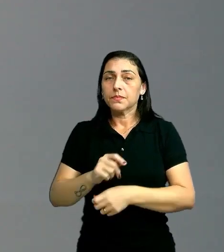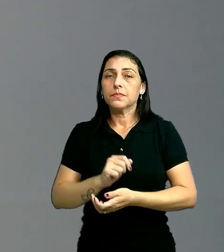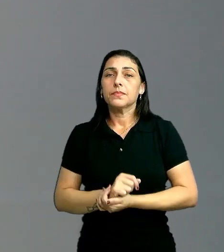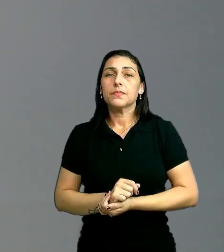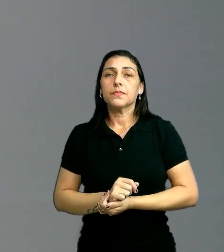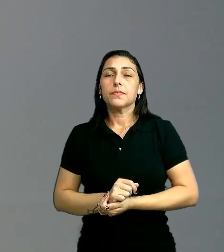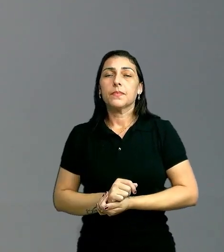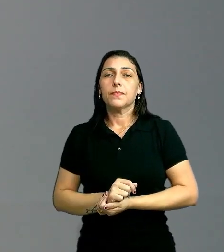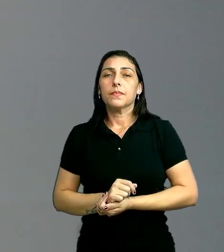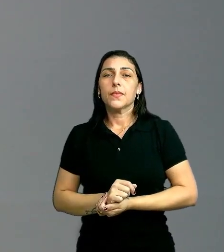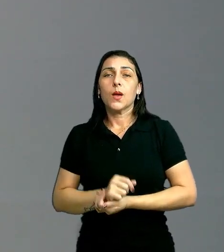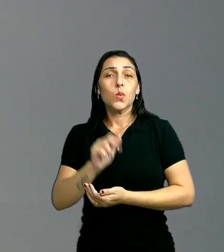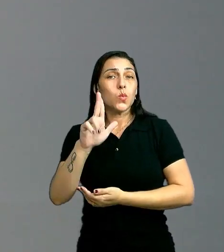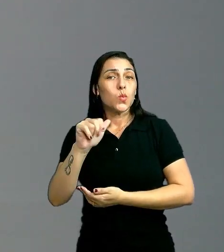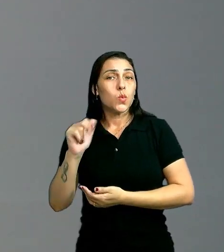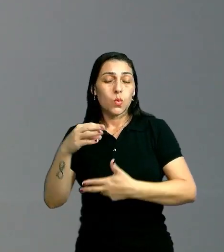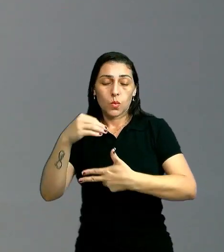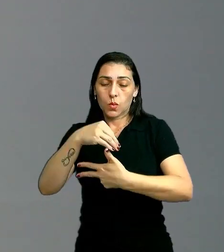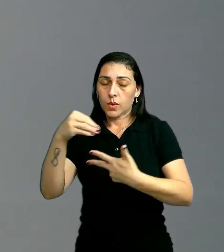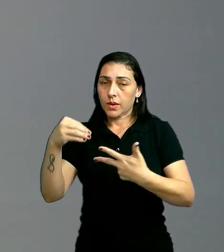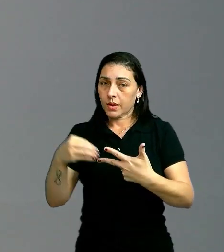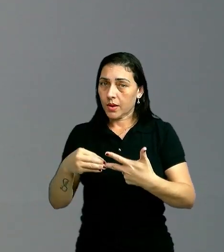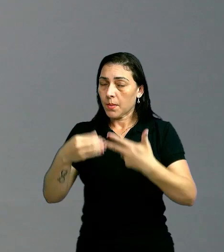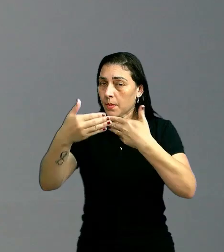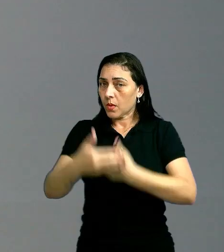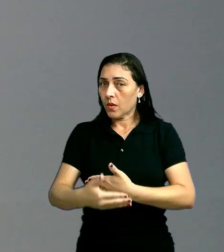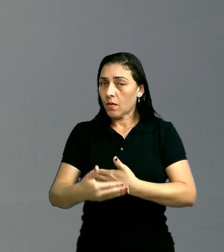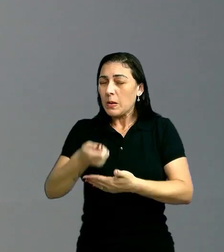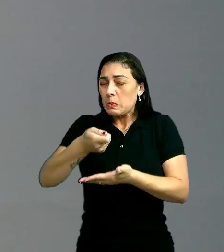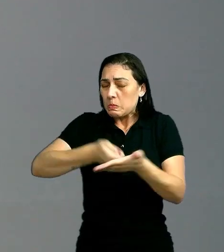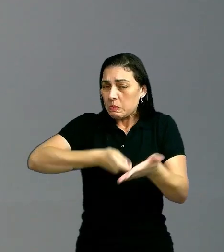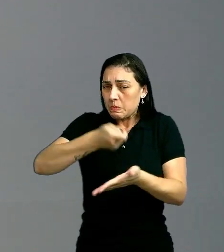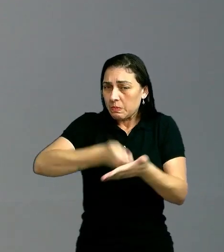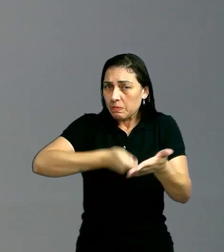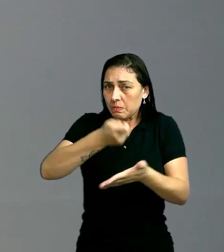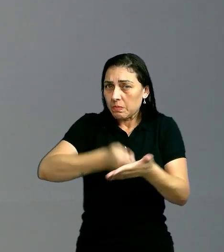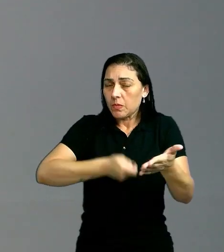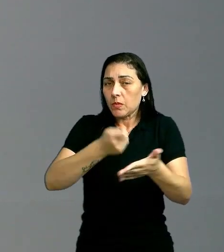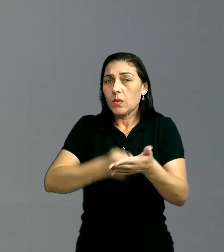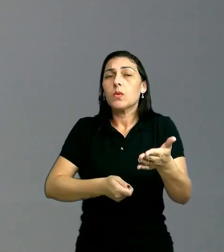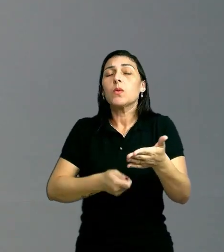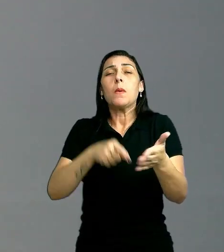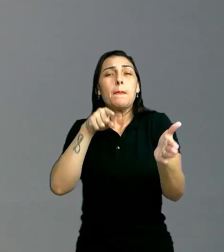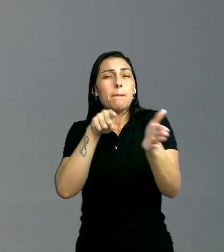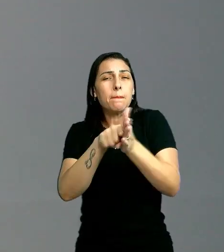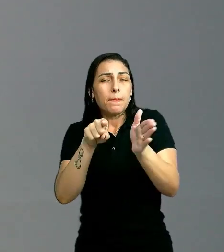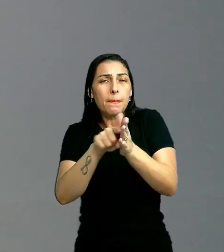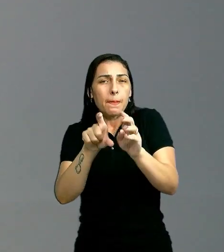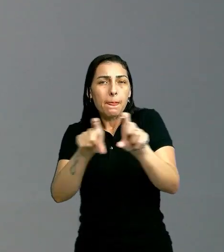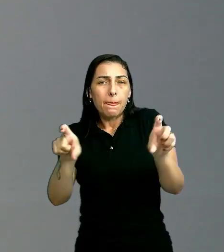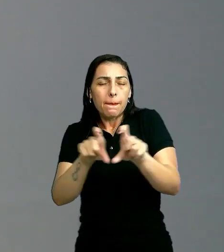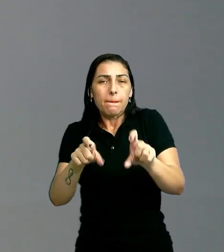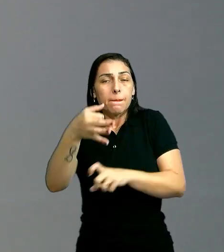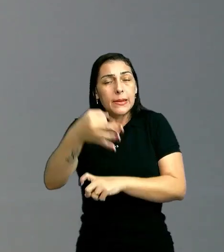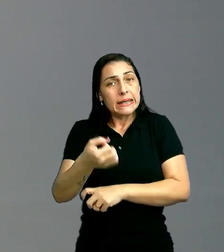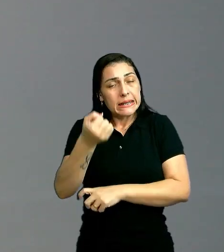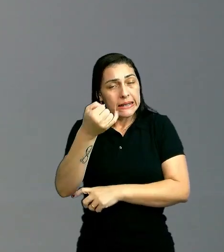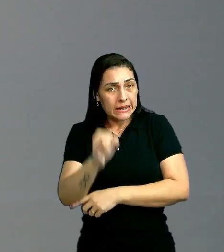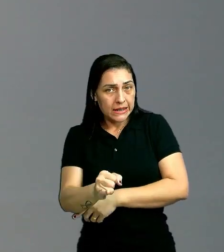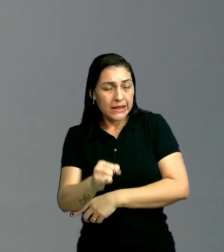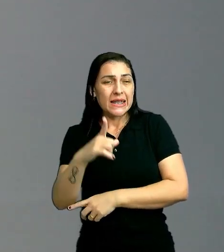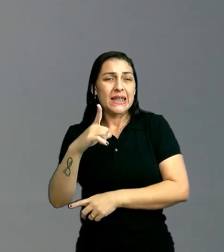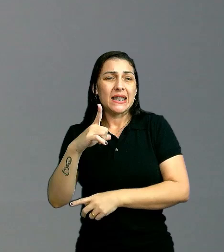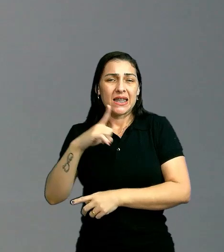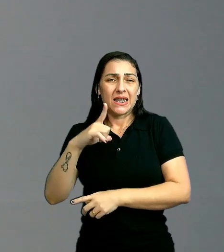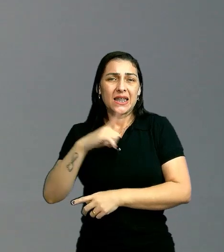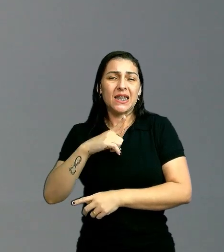Pessoal, nunca o Enem ou nenhuma prova vai cobrar uma alternativa ou alternativa correta, será aquela que tem